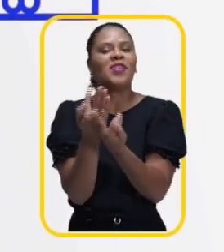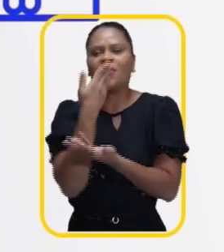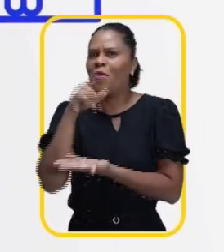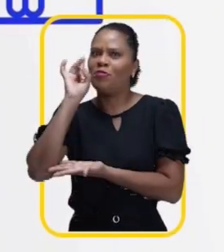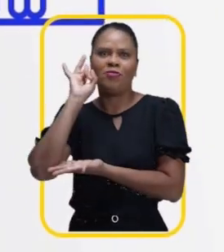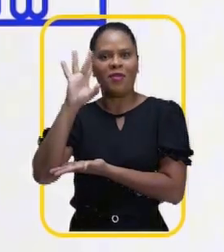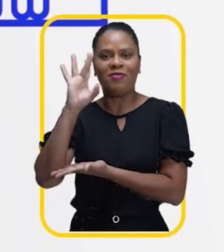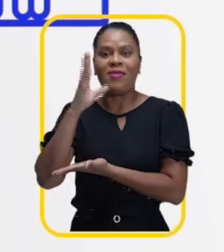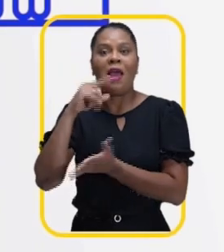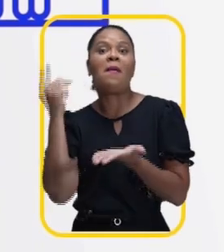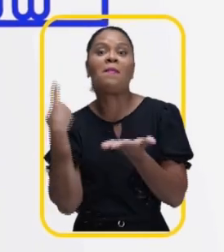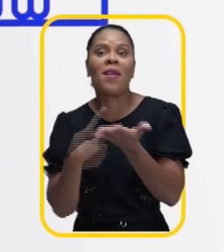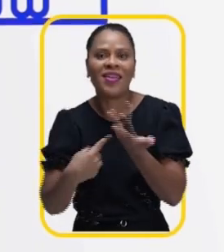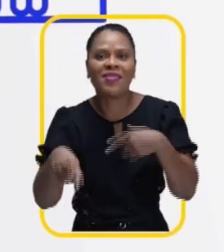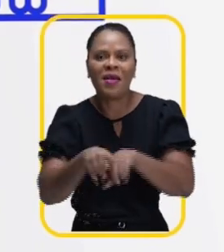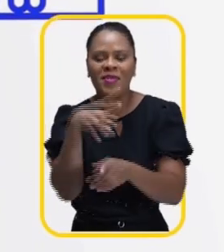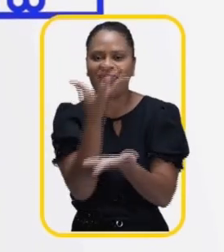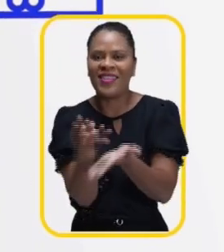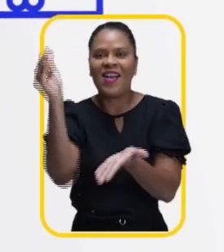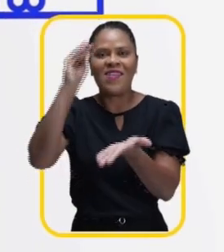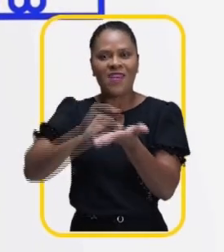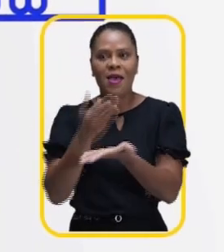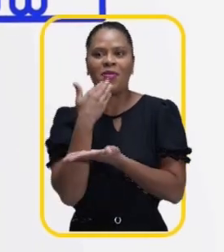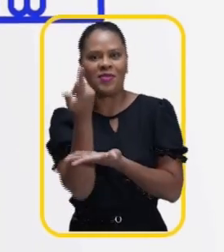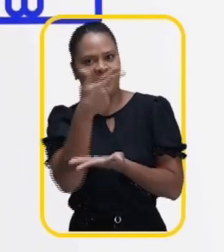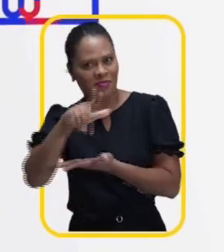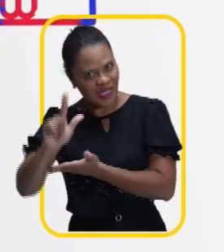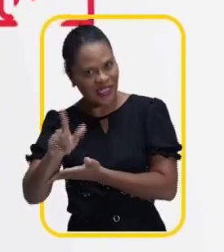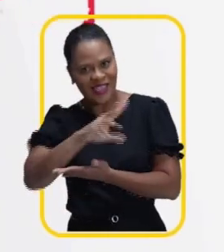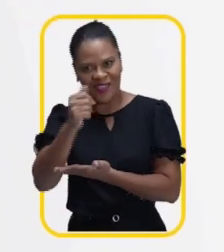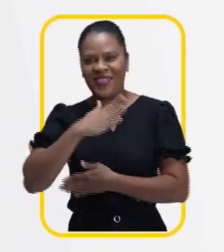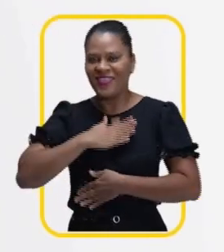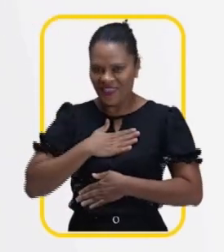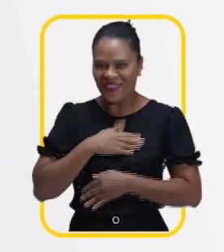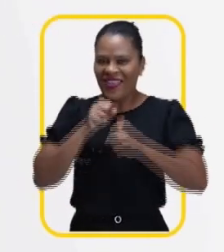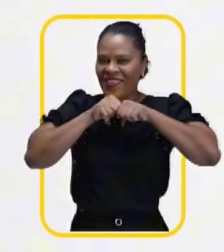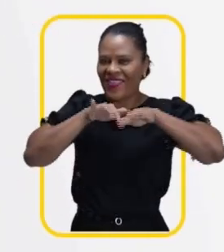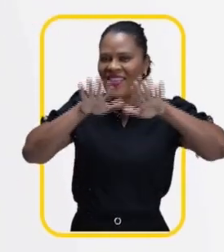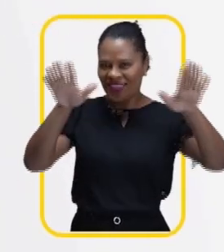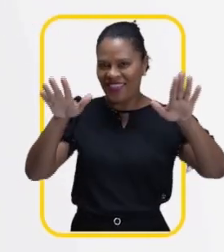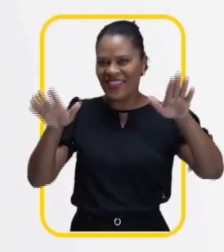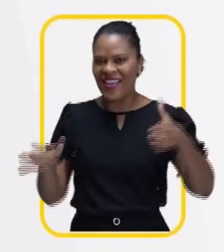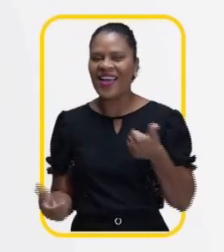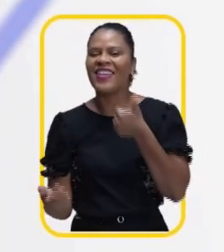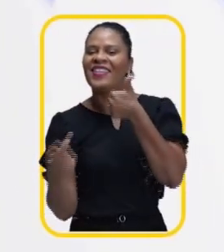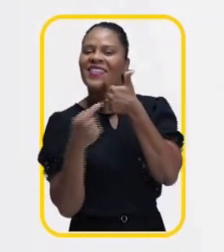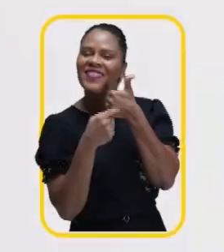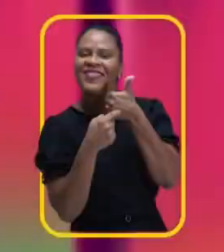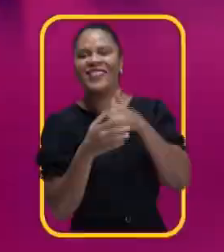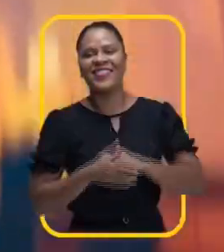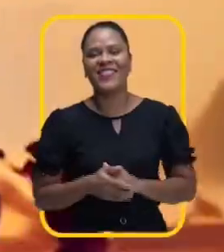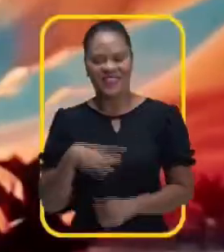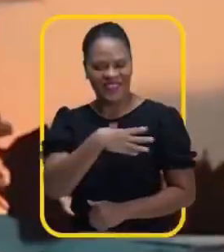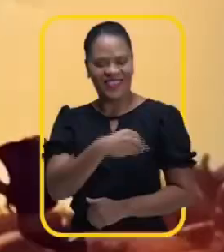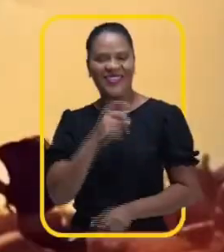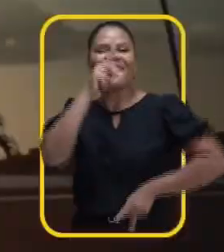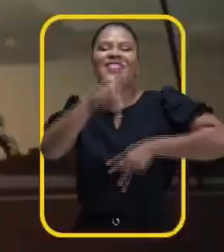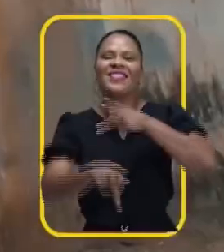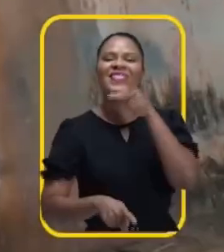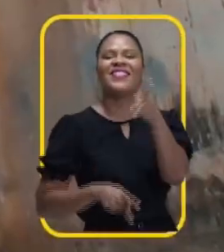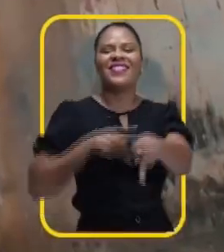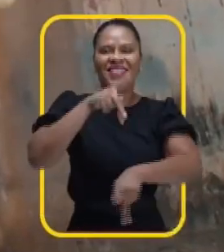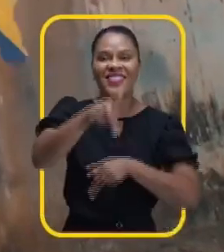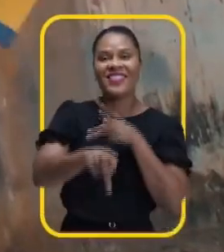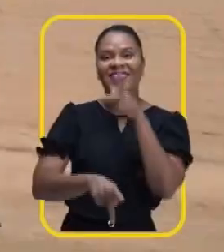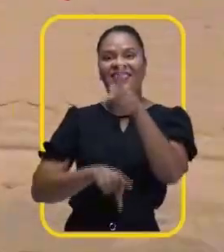Isso não é promessa, é compromisso. Pode salvar e me cobrar depois. Agora, gostou, compartilha e curte aí. Filho do